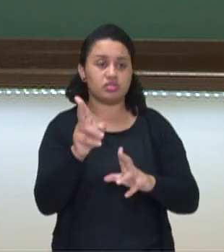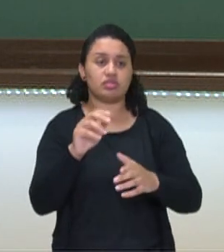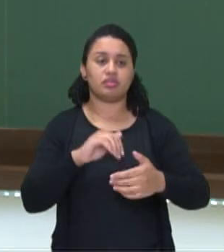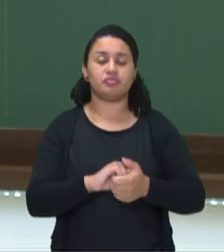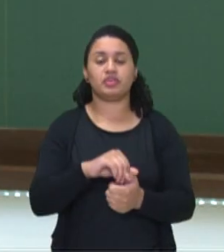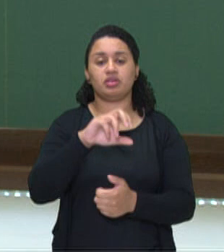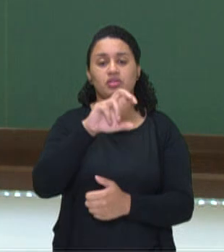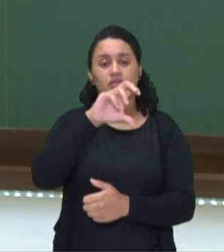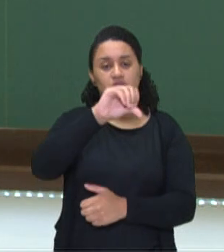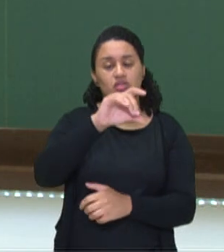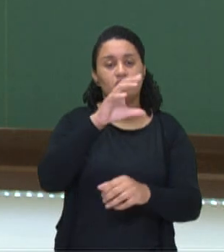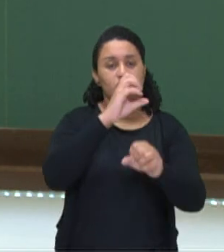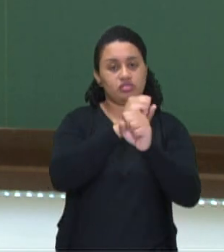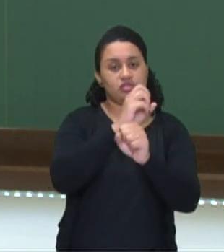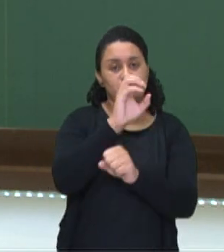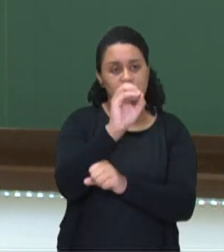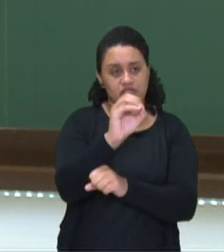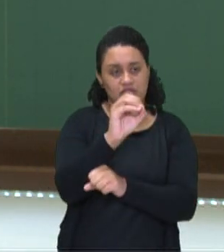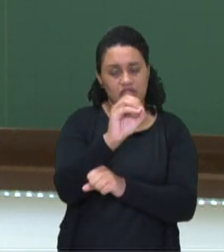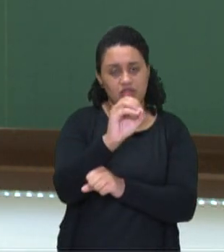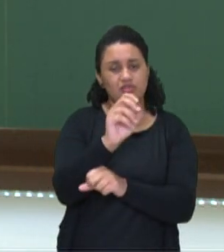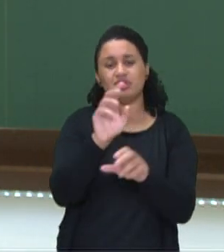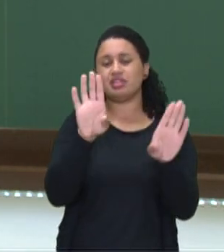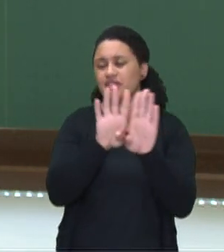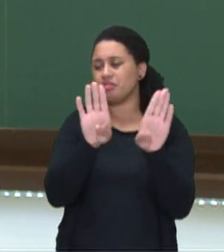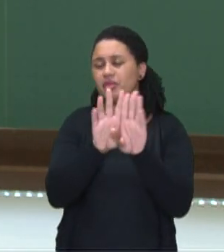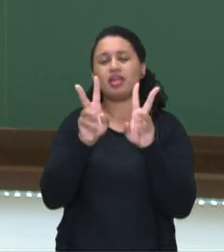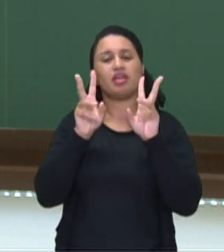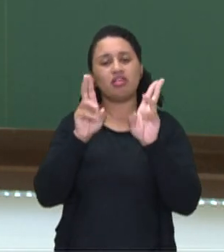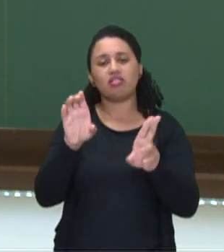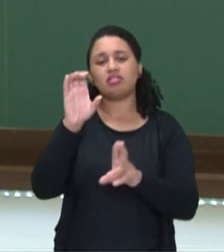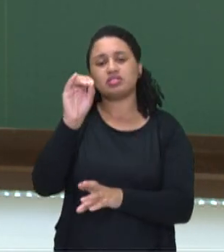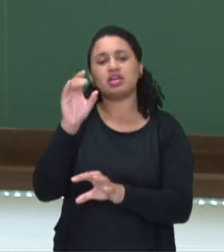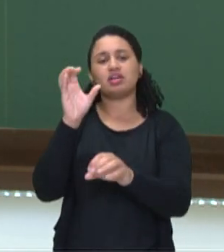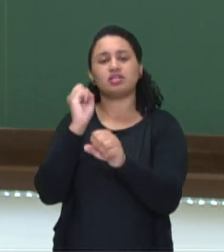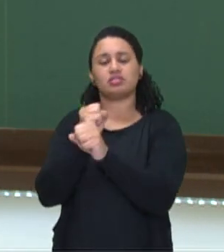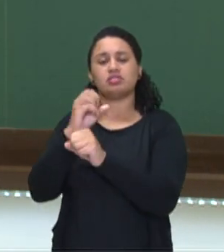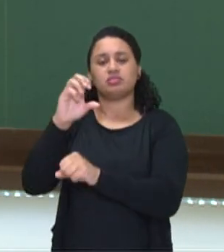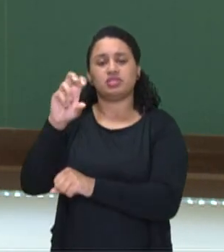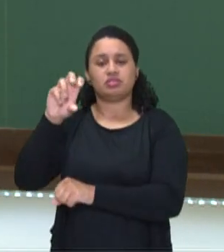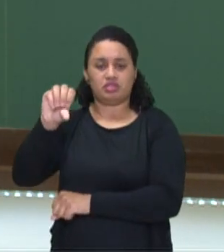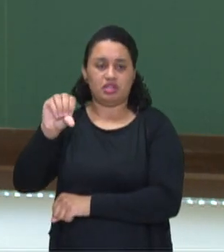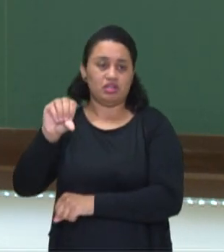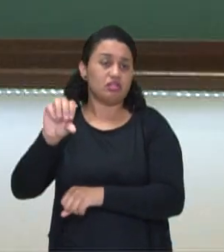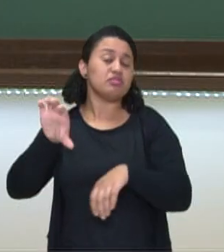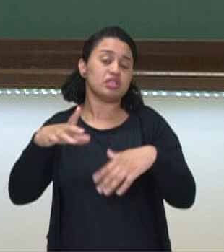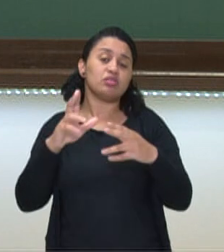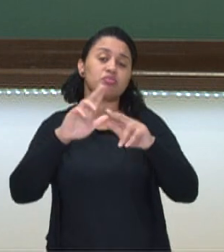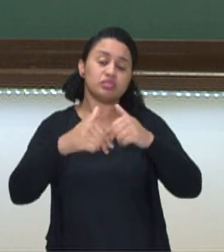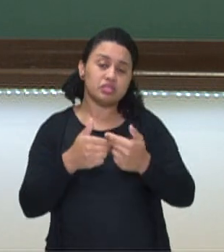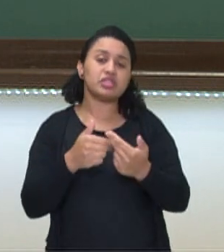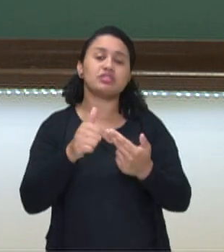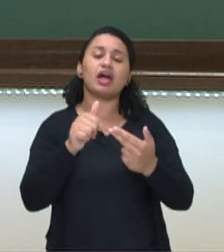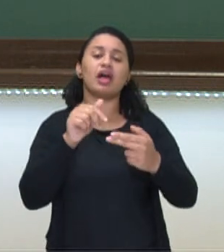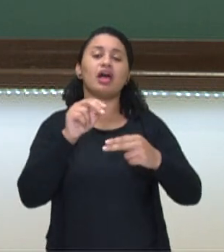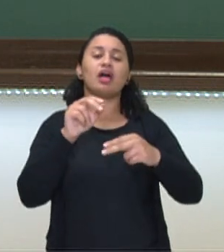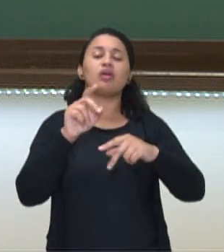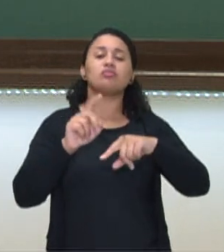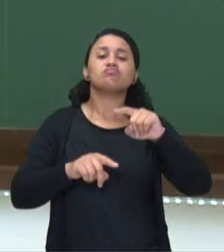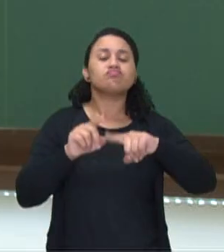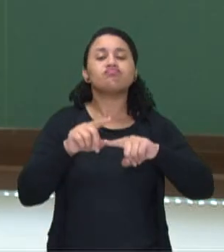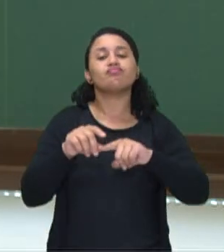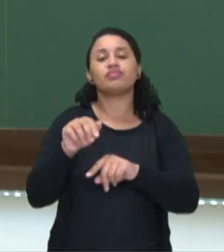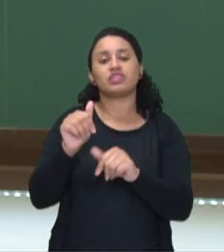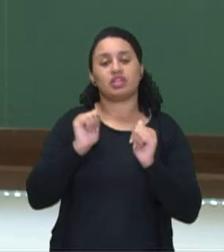mais zero é a mesma coisa que zero mais 59 que dá o próprio 59. Então, é o elemento neutro, certo? Então,